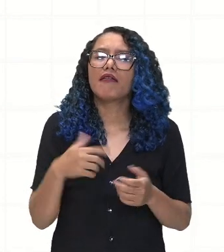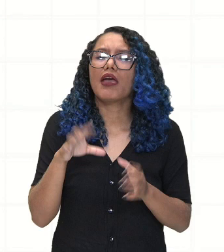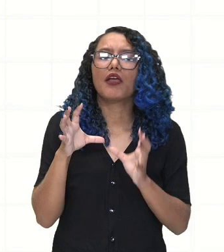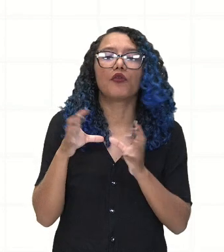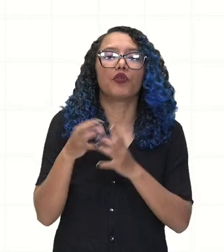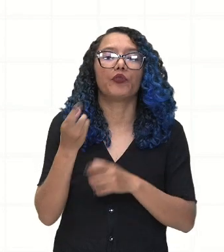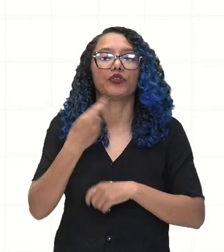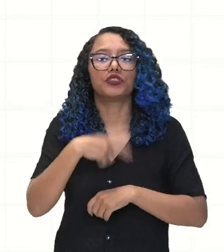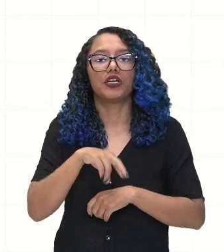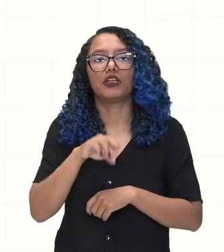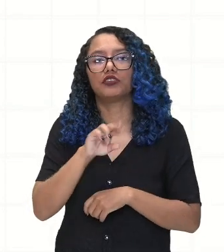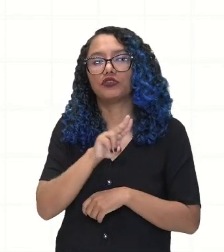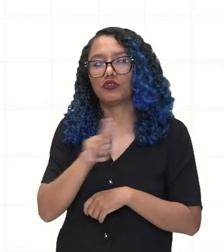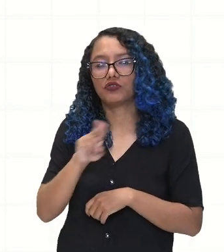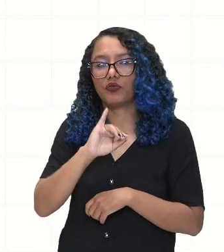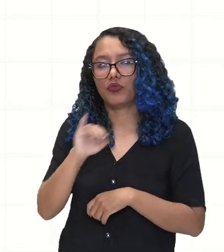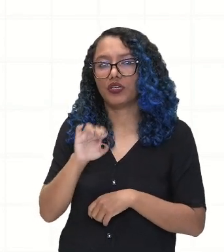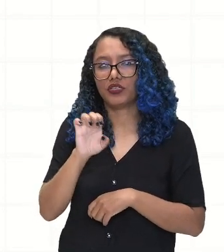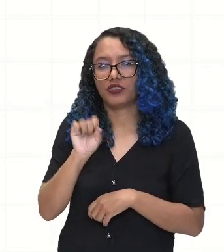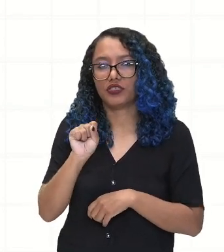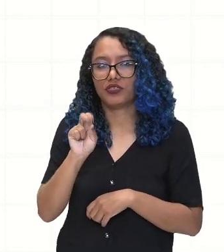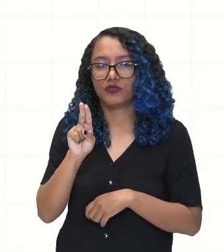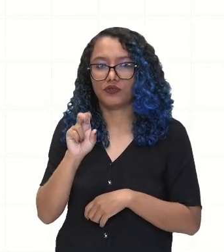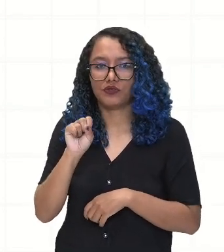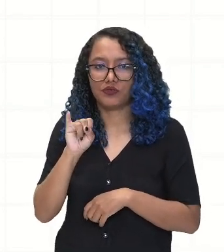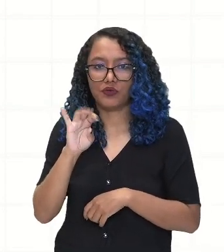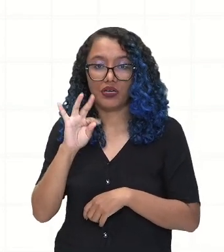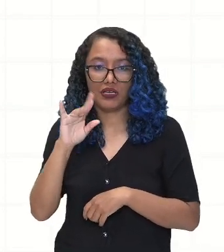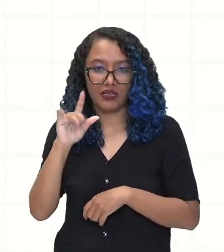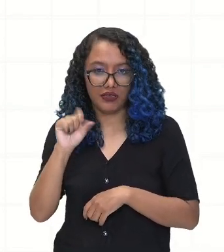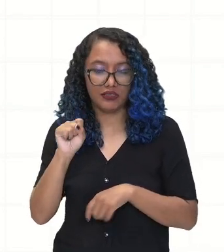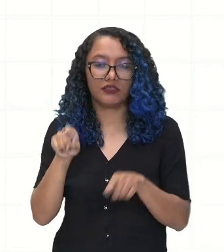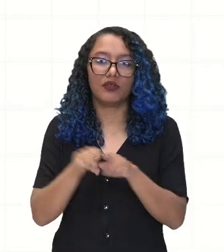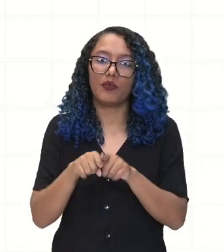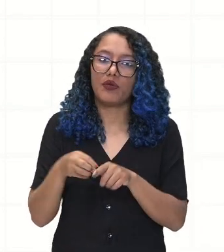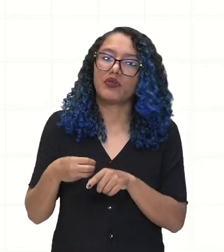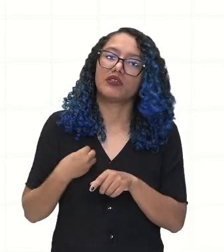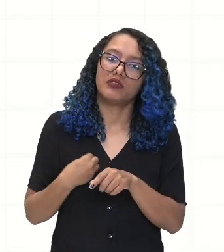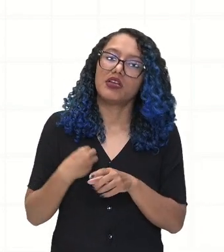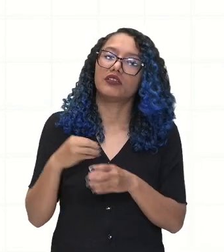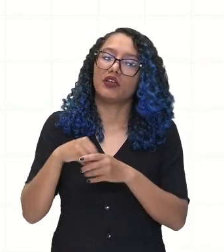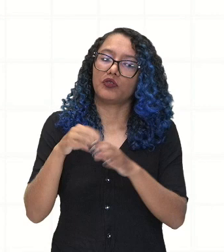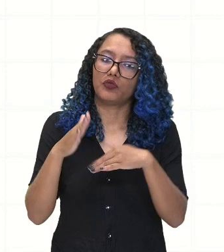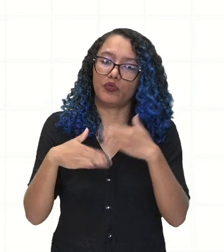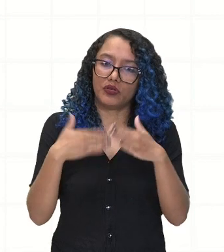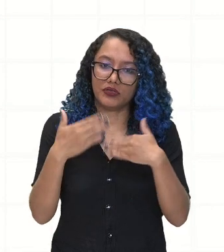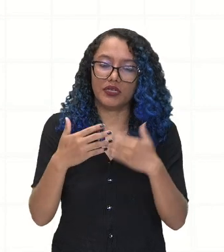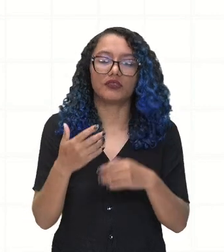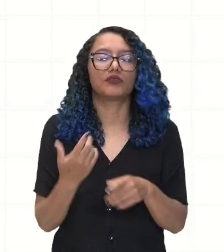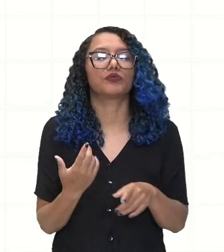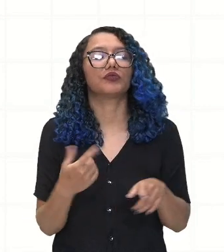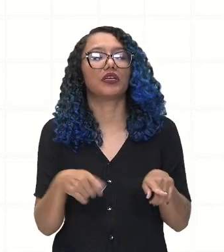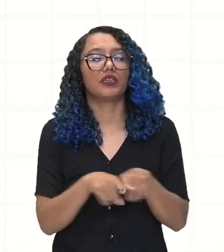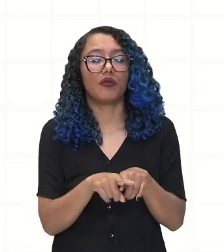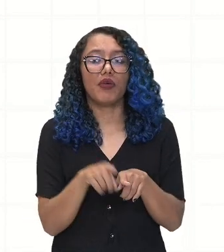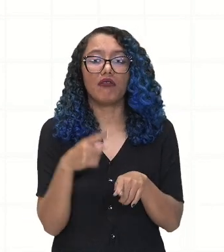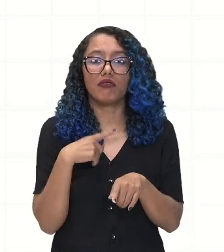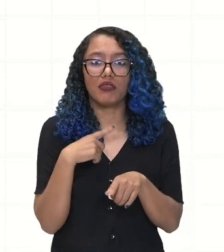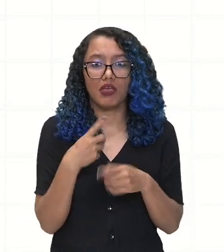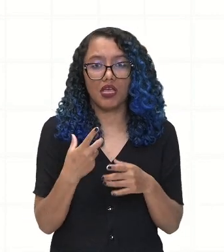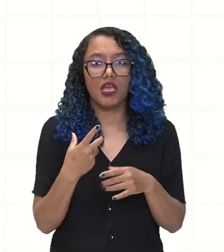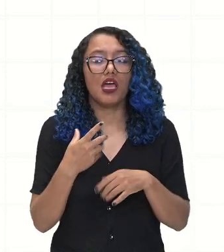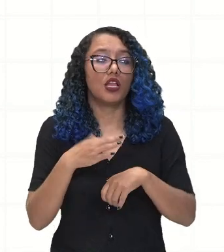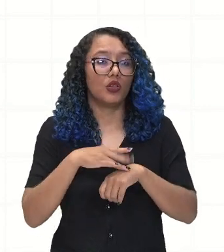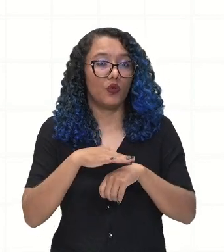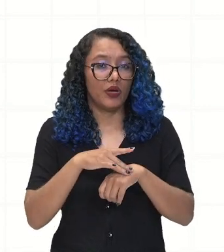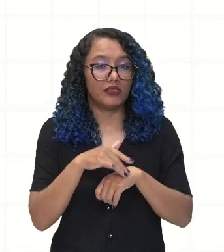presentes nesse processo colonizatório. Há também a questão das doenças que foram trazidas para esses povos,